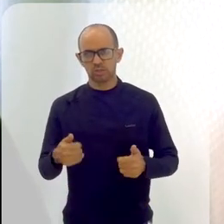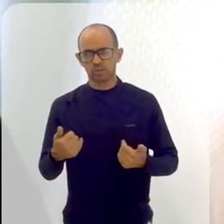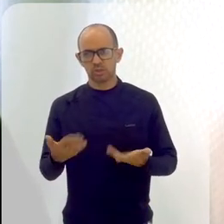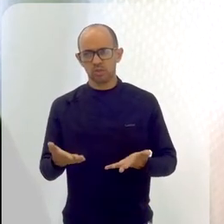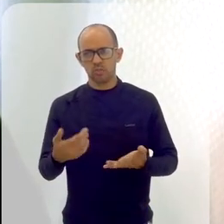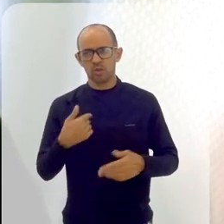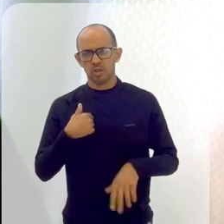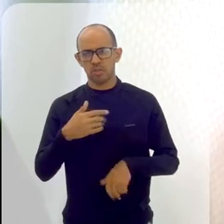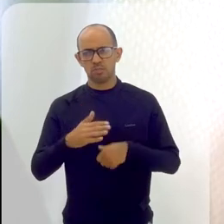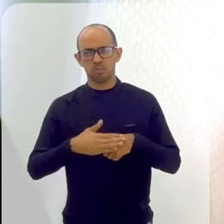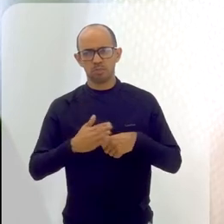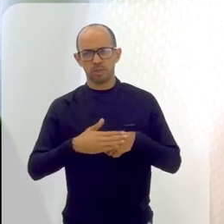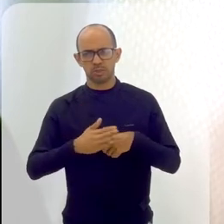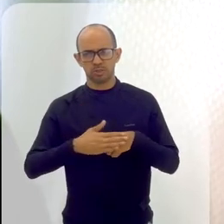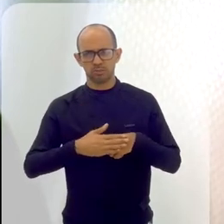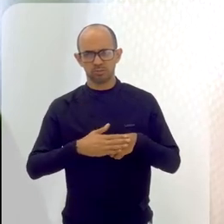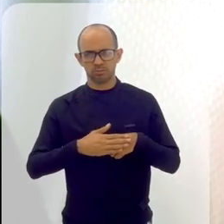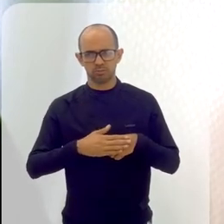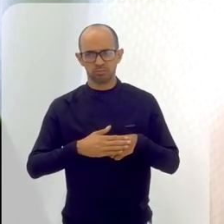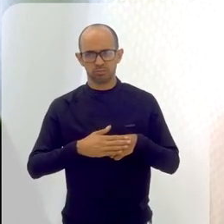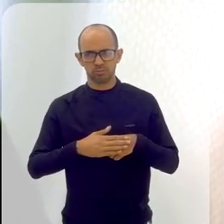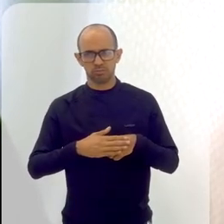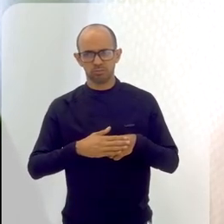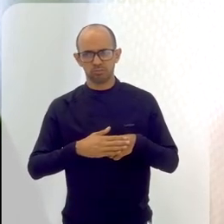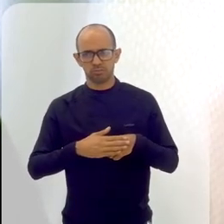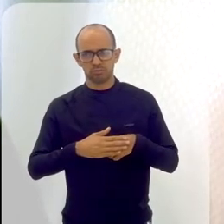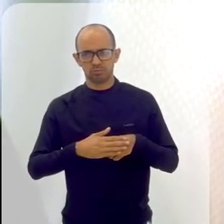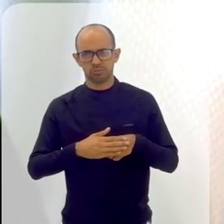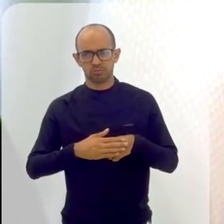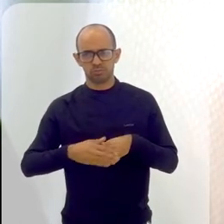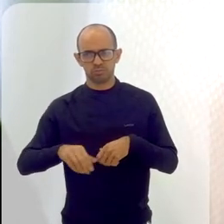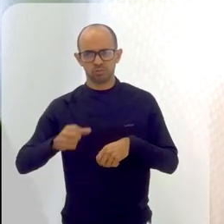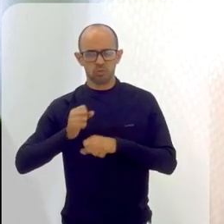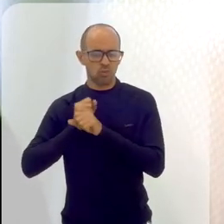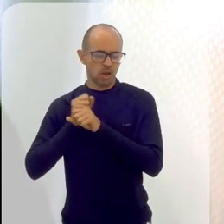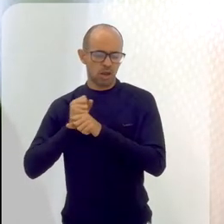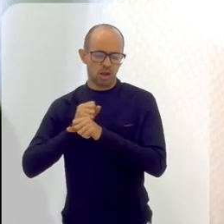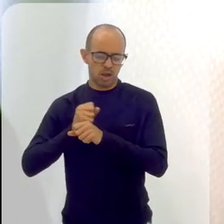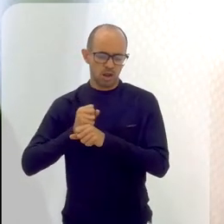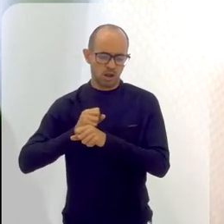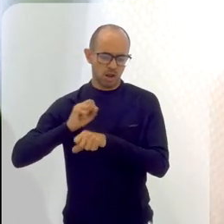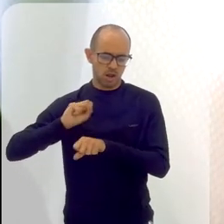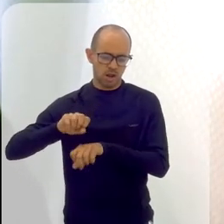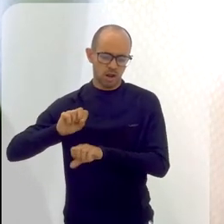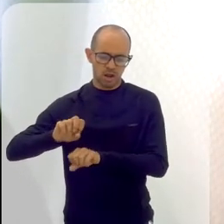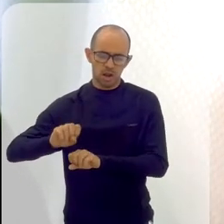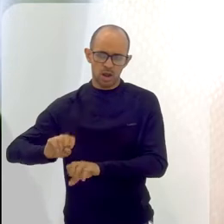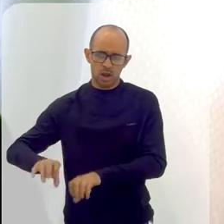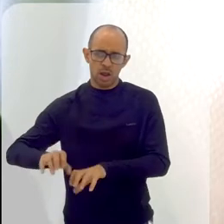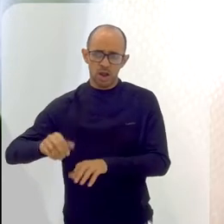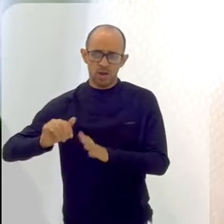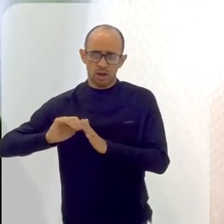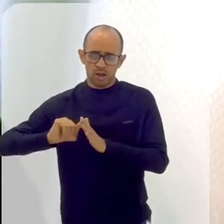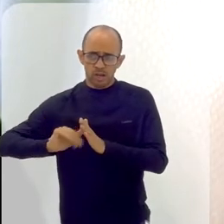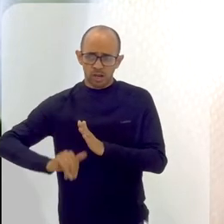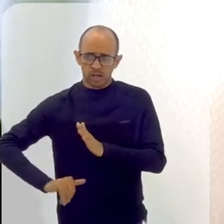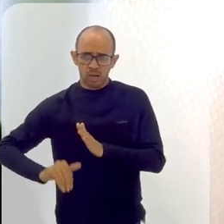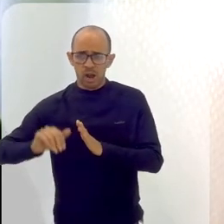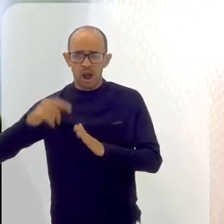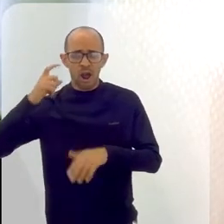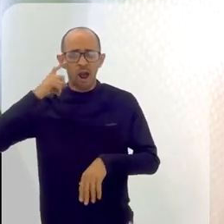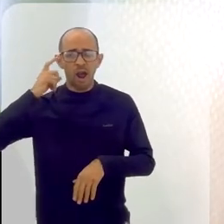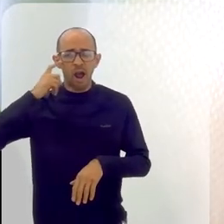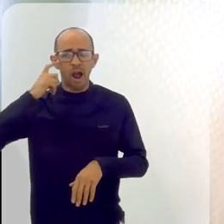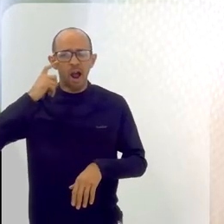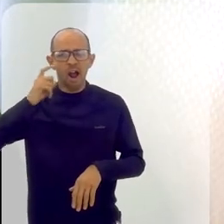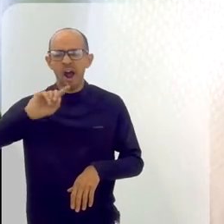Então, eu mesmo, nesse processo de anos lecionando, me percebi, desconstruindo esse pensamento que